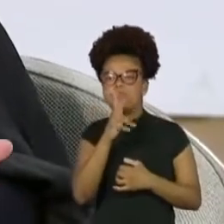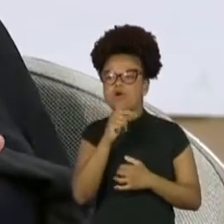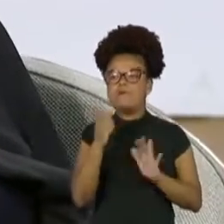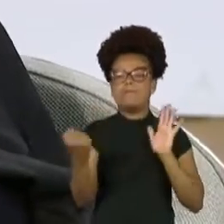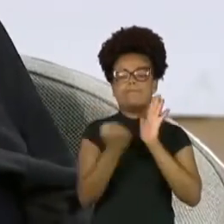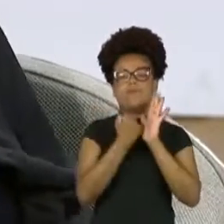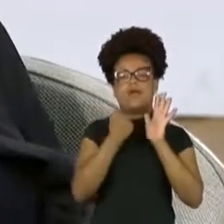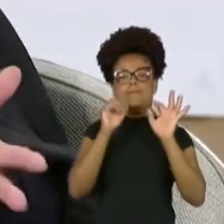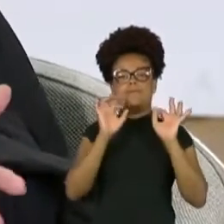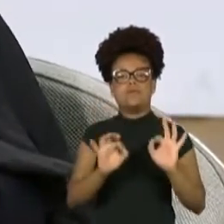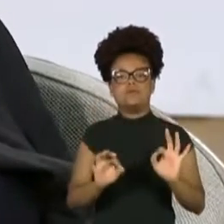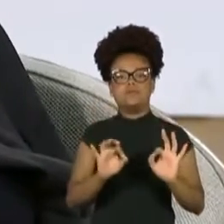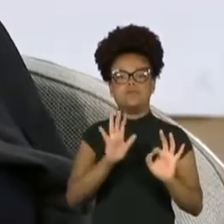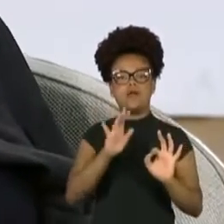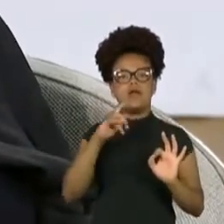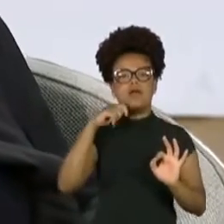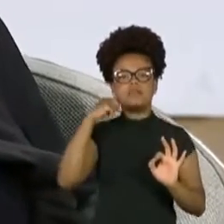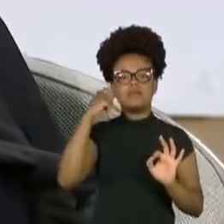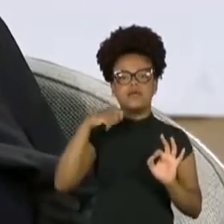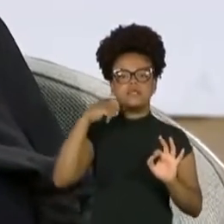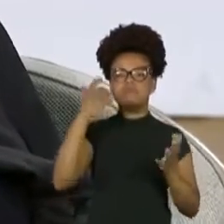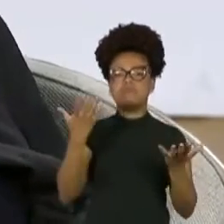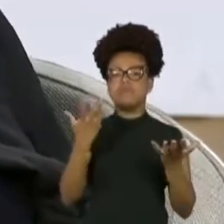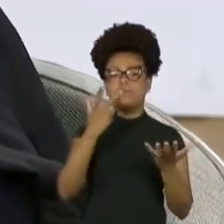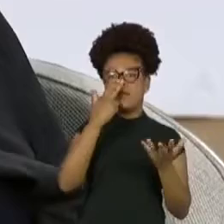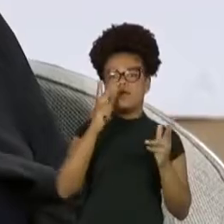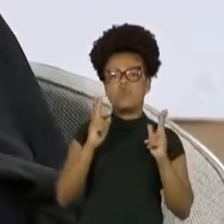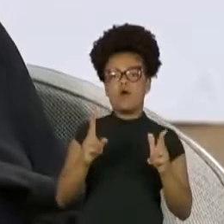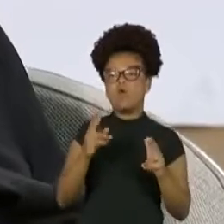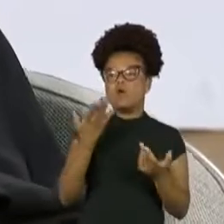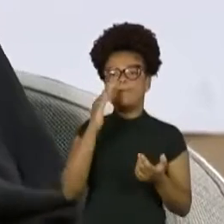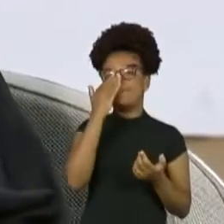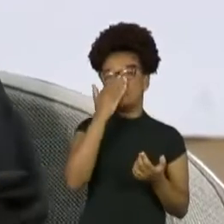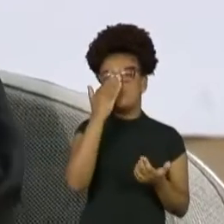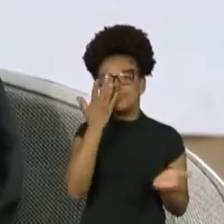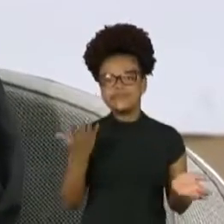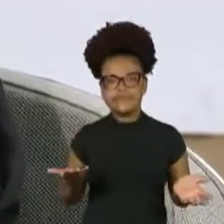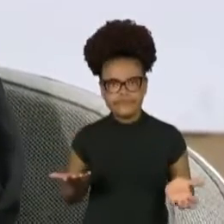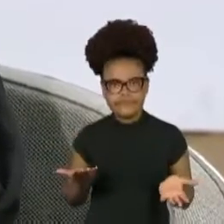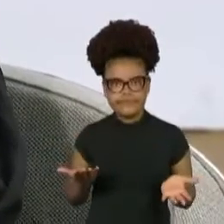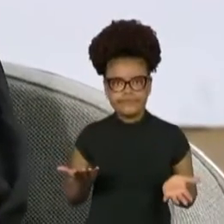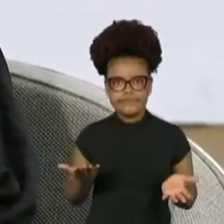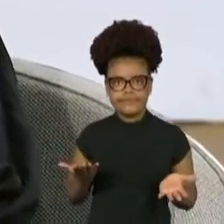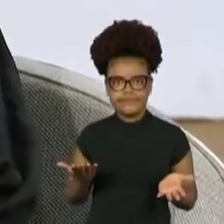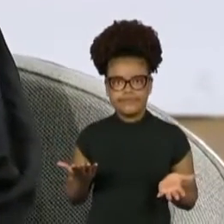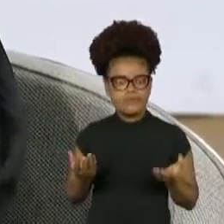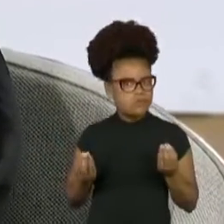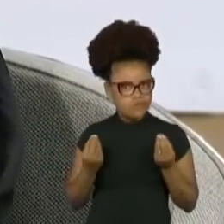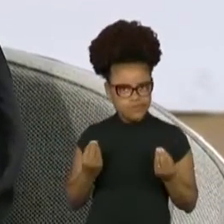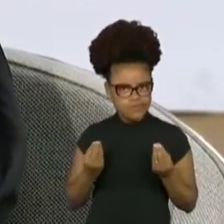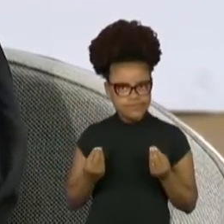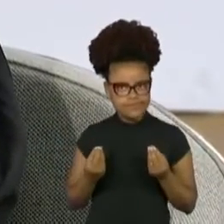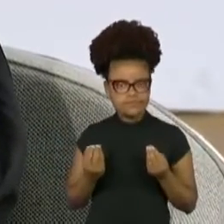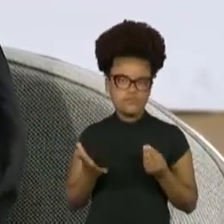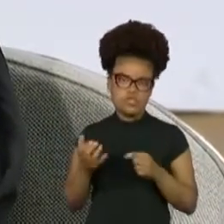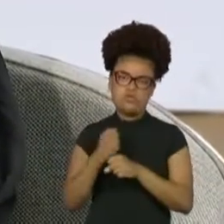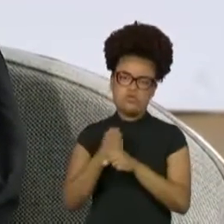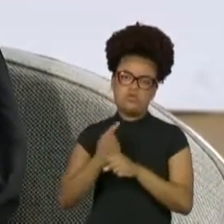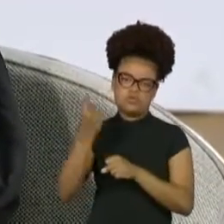considerada prostituta, né, durante algumas décadas atrás. Então,